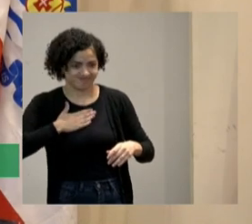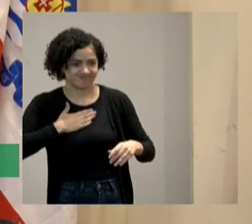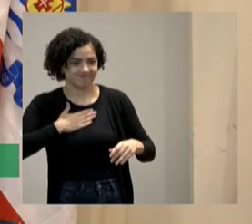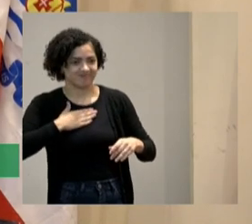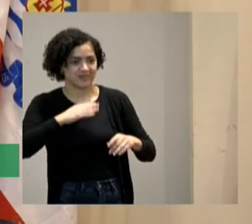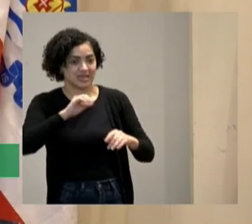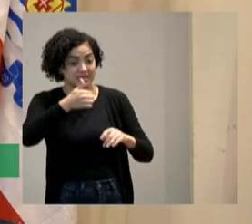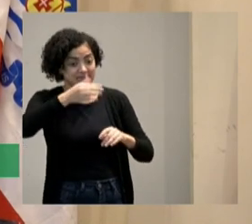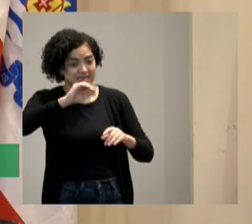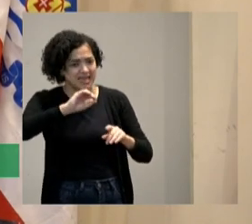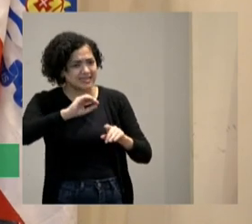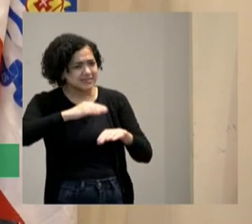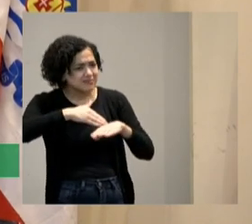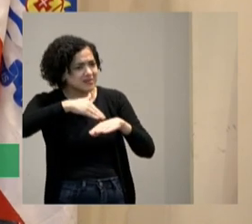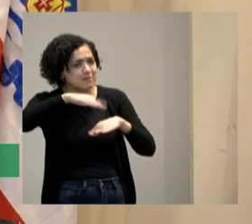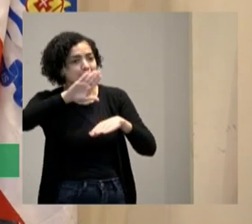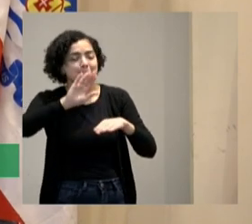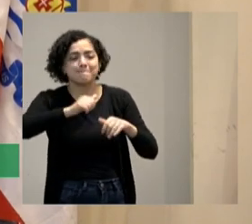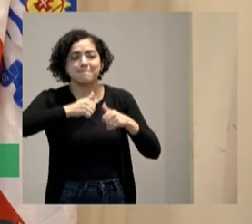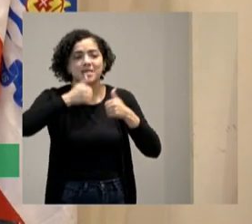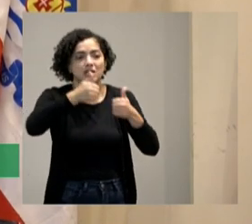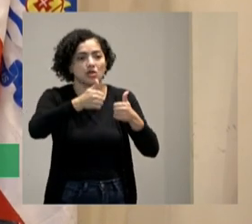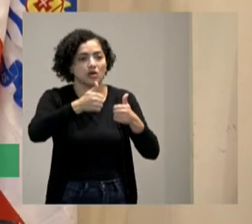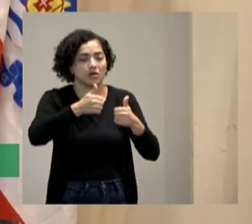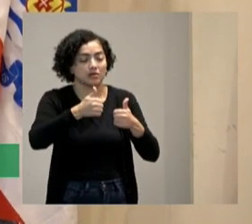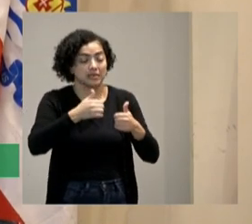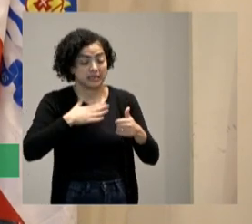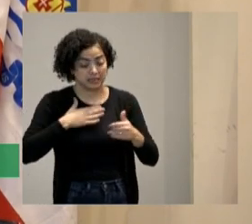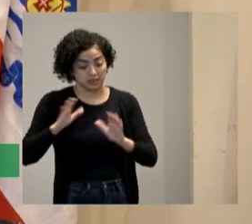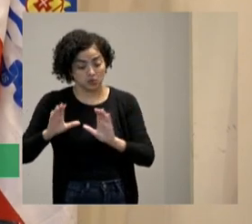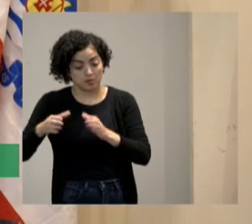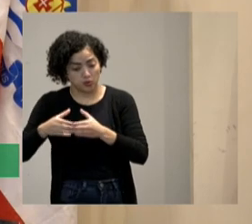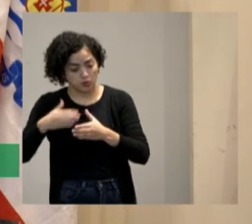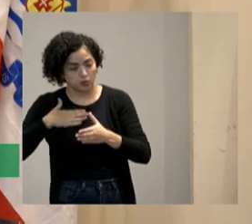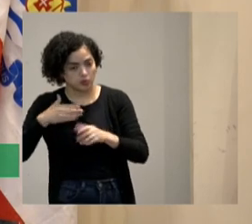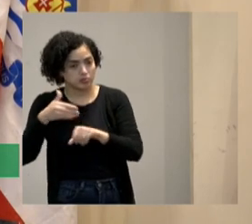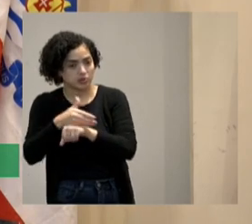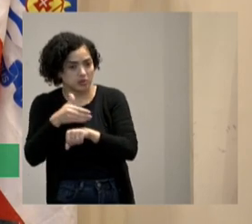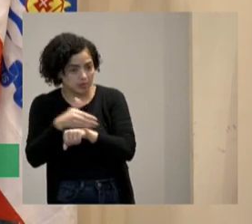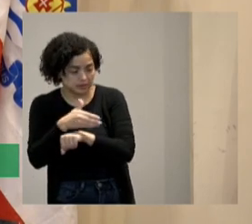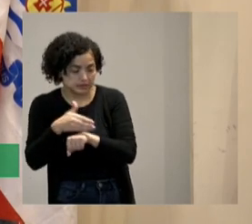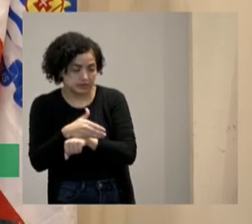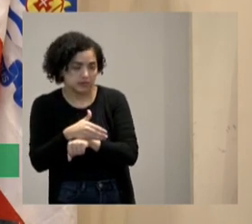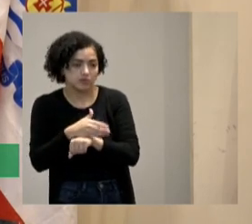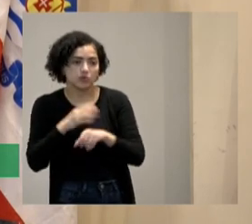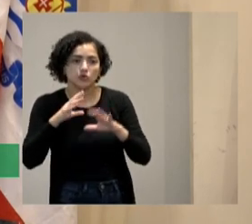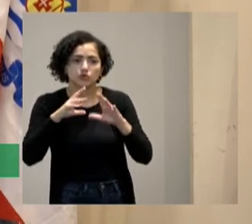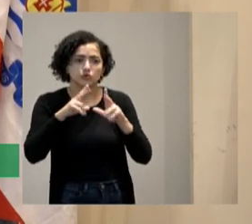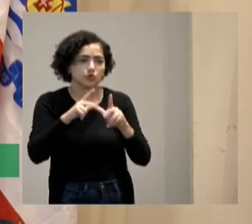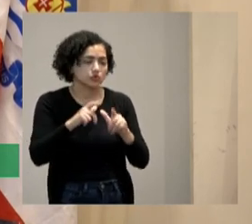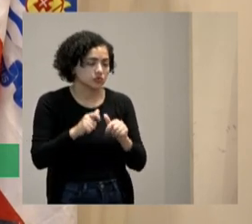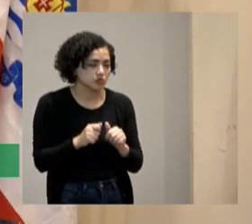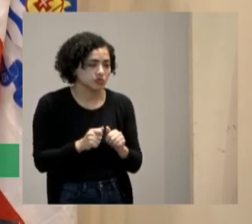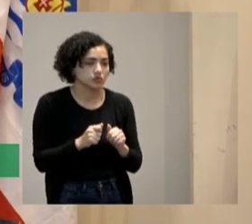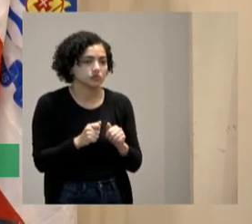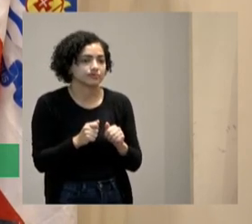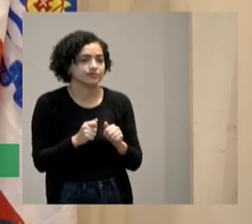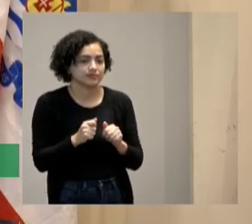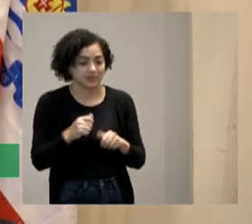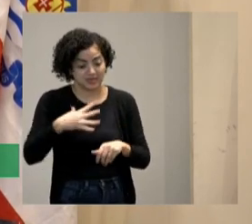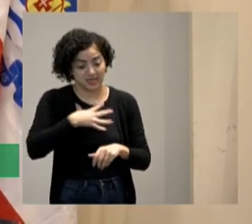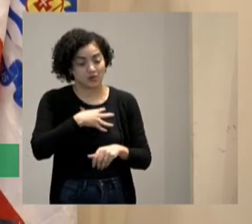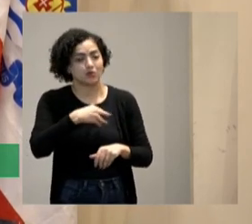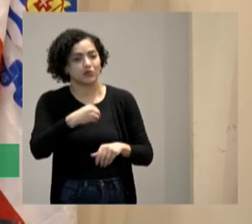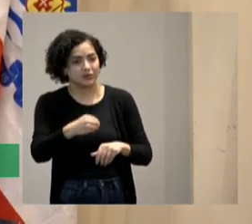vezes melhor do que a gente faz para a gente e o meu grupo que é o grupo que eu faço parte todos tem o